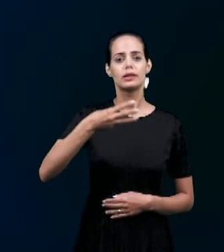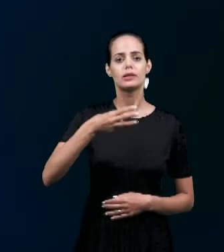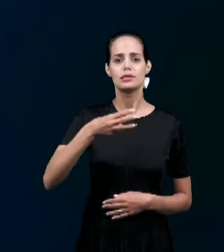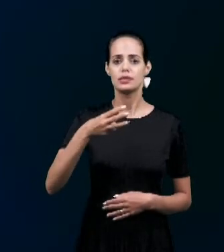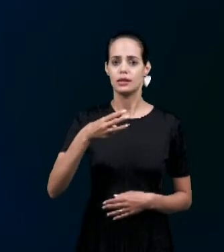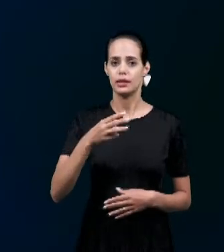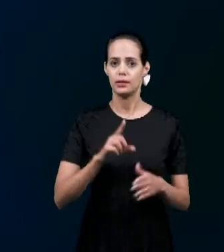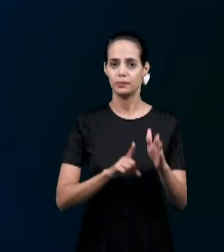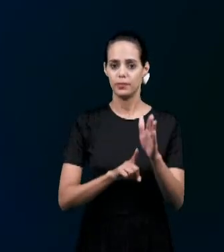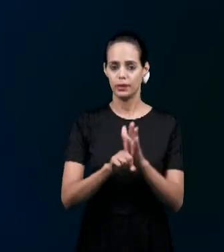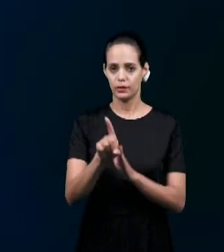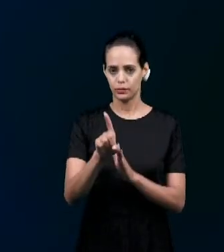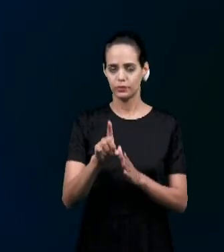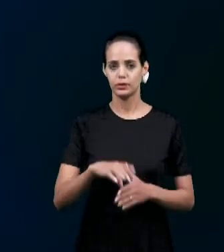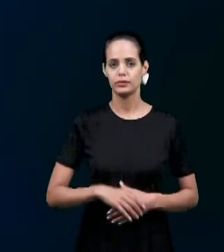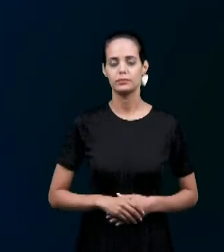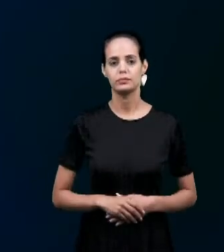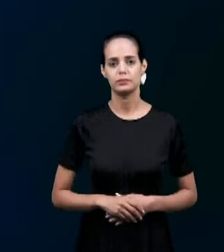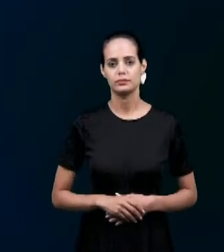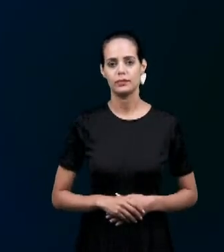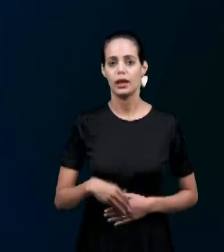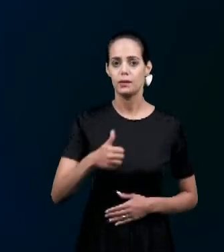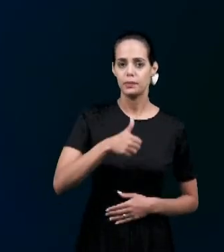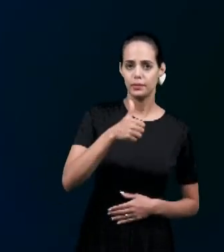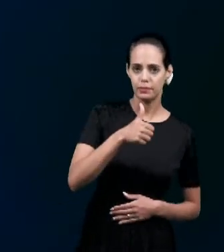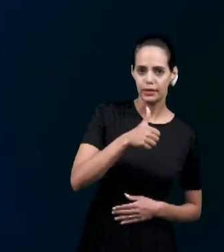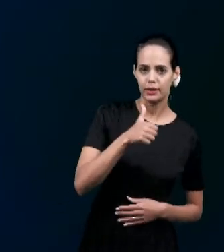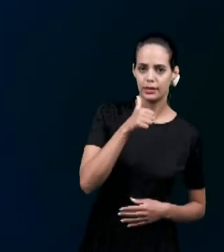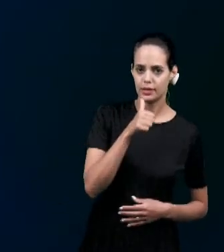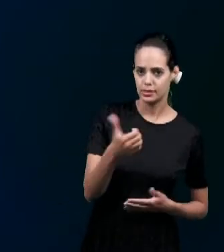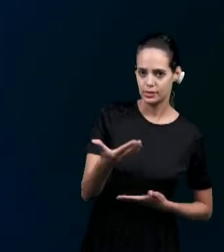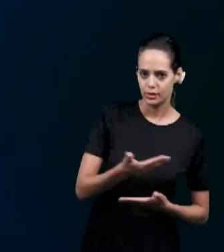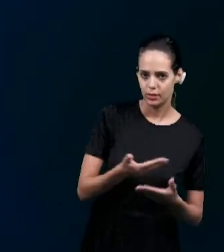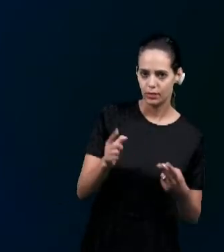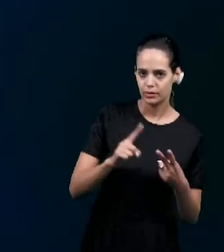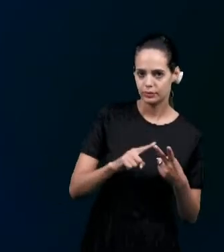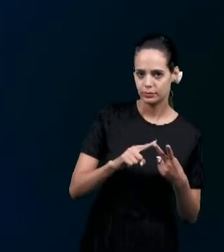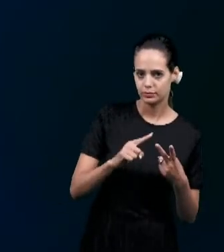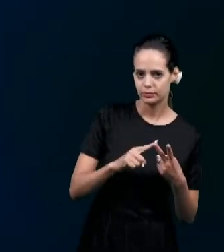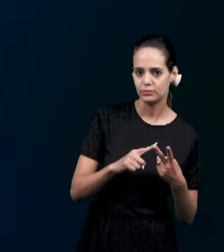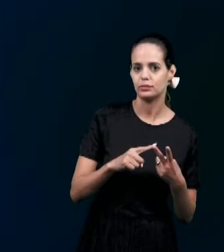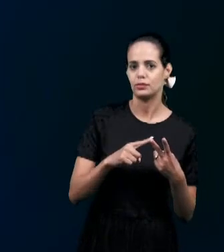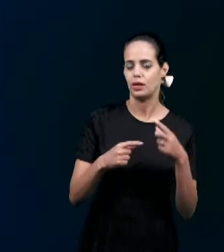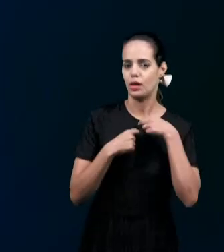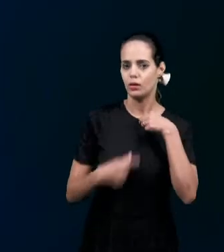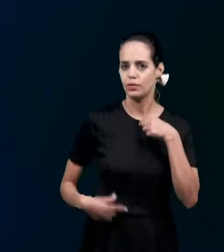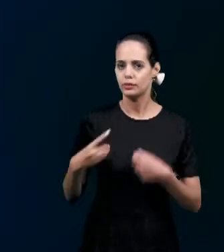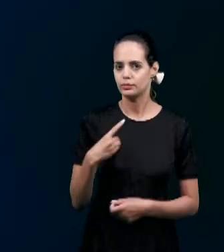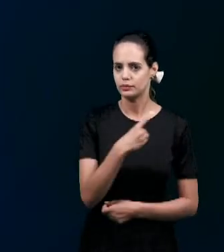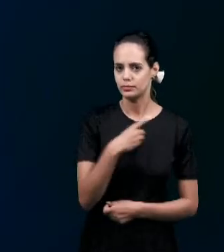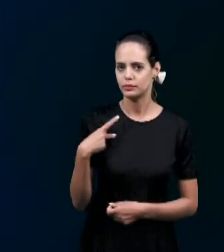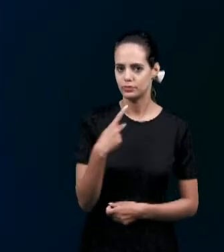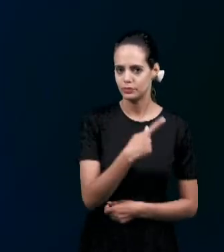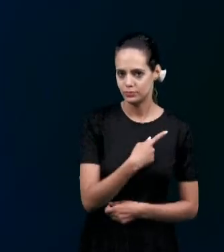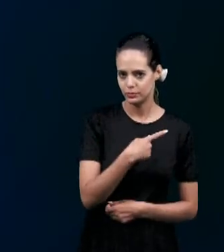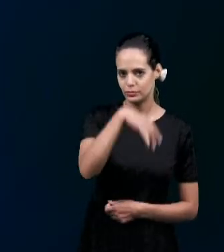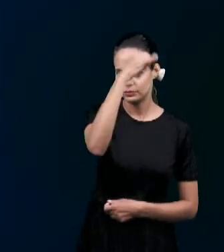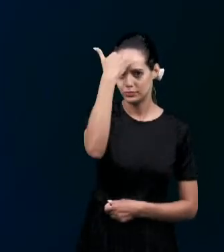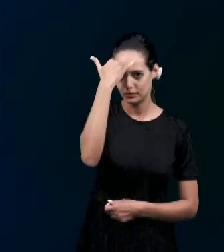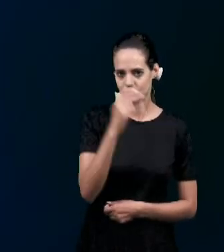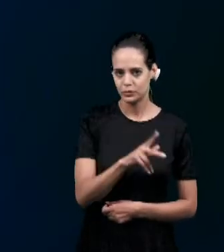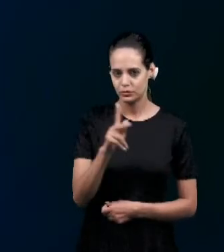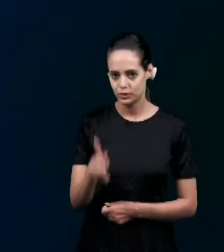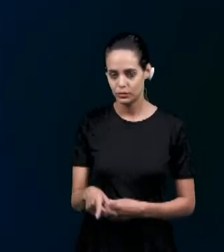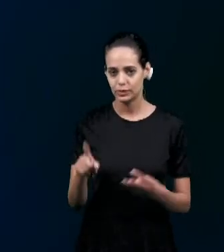primeira pergunta Foi para as senhoras A segunda Para ungidos Diáconos Obreiros E professores Agora A terceira pergunta É